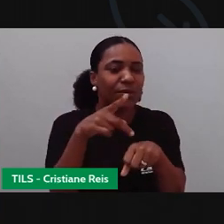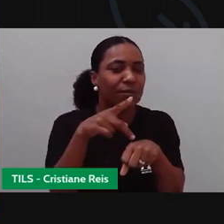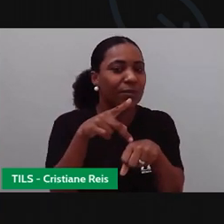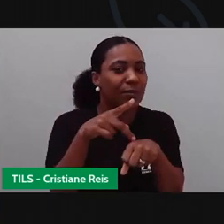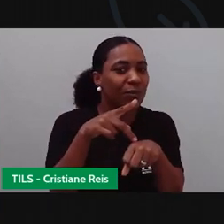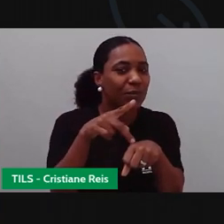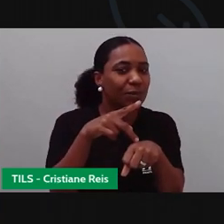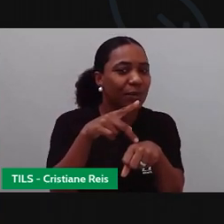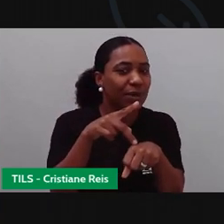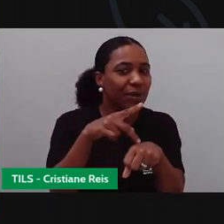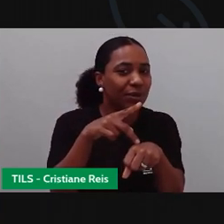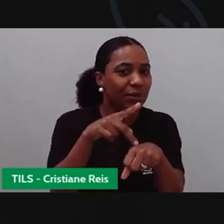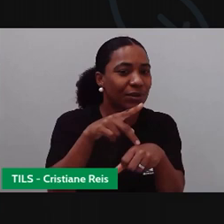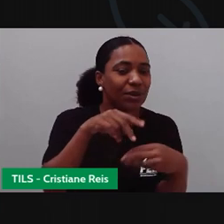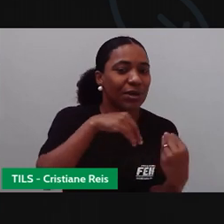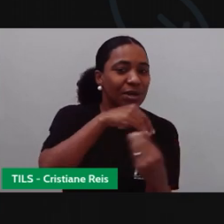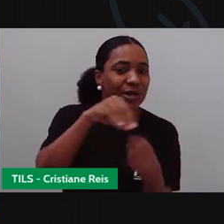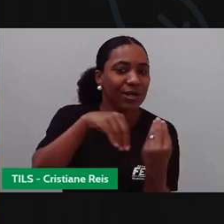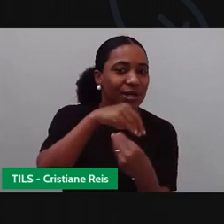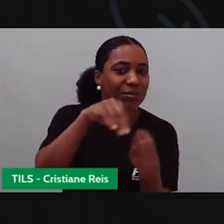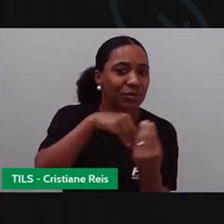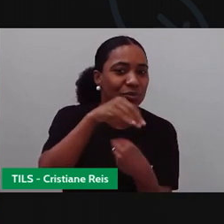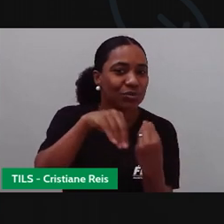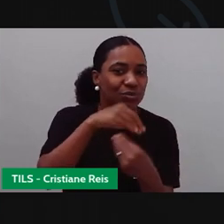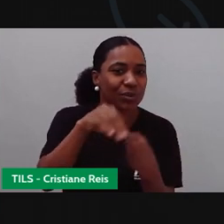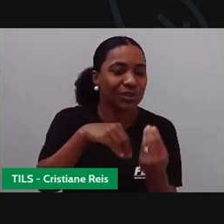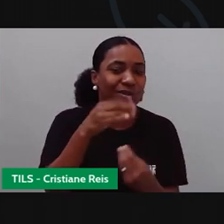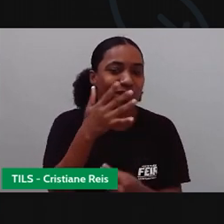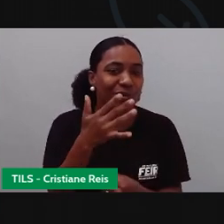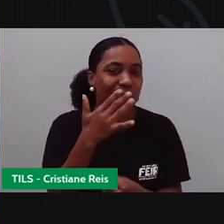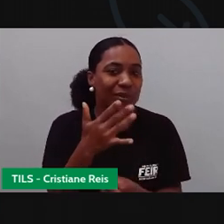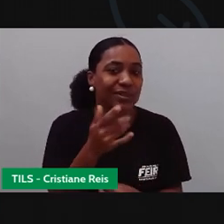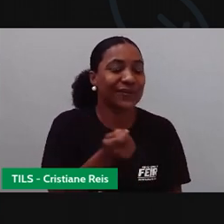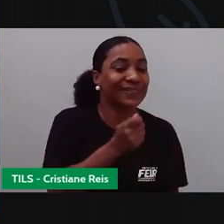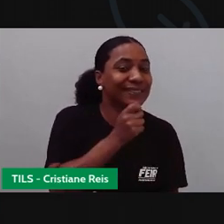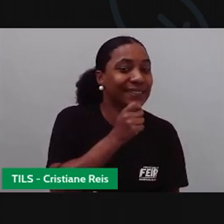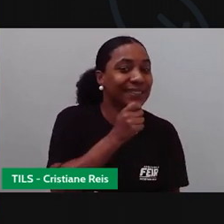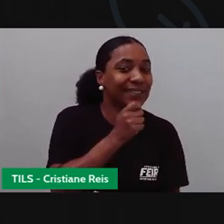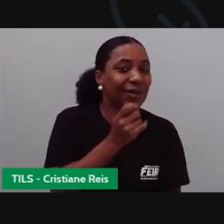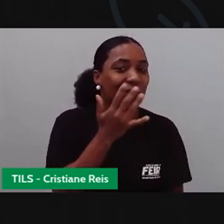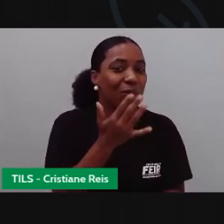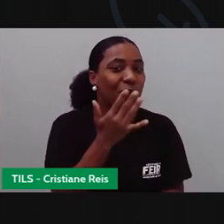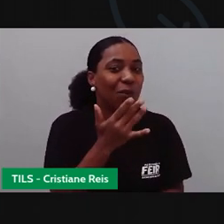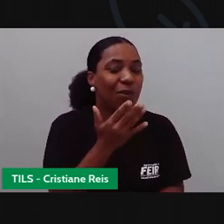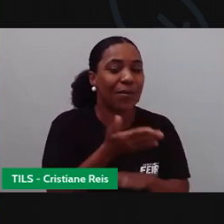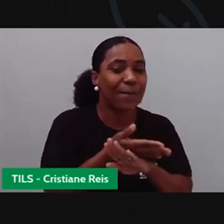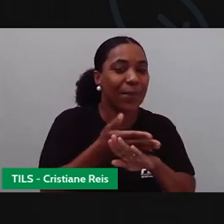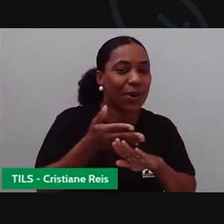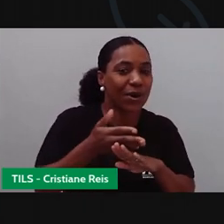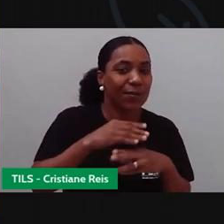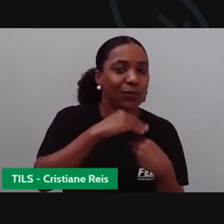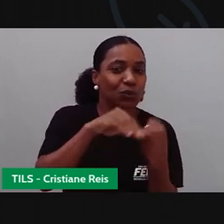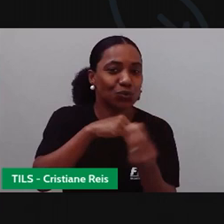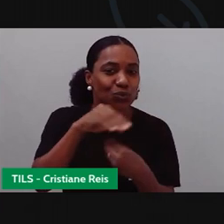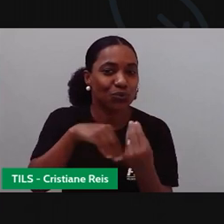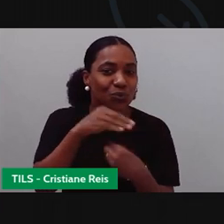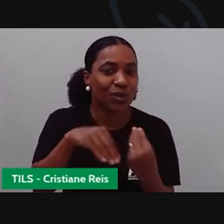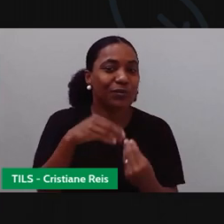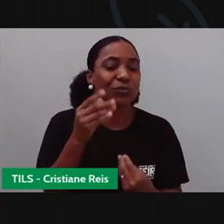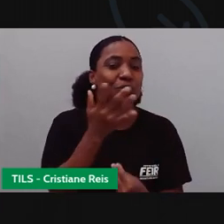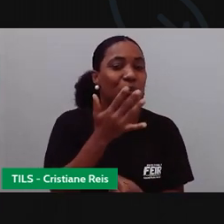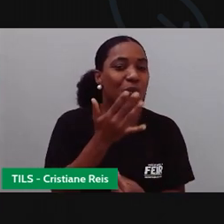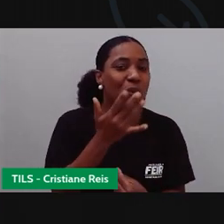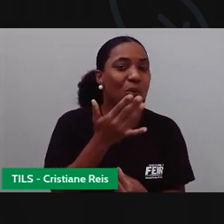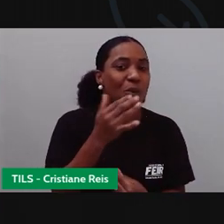ele é a mistura de todas as cores ou a ausência de cores? E o branco, ele é a mistura de todas as cores